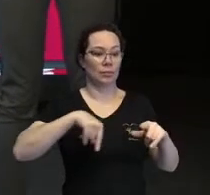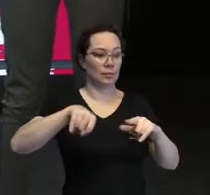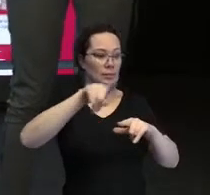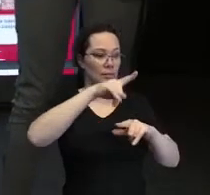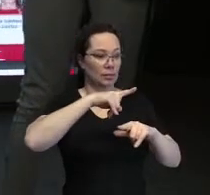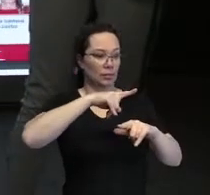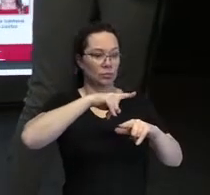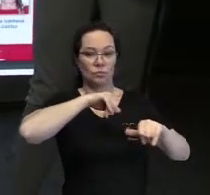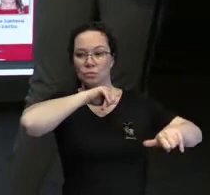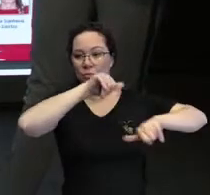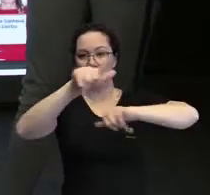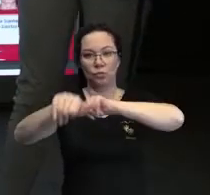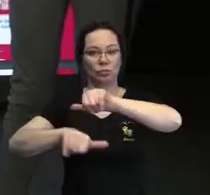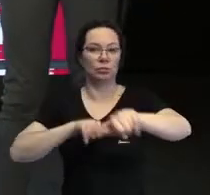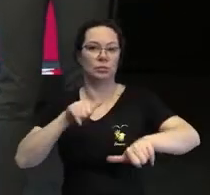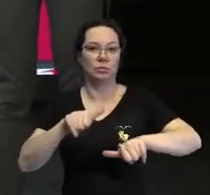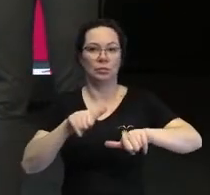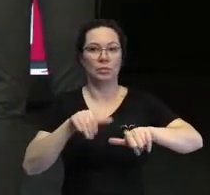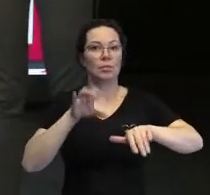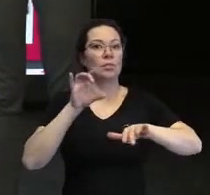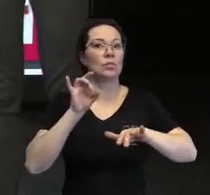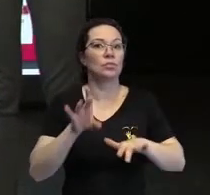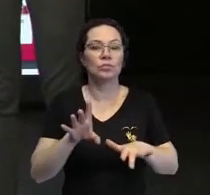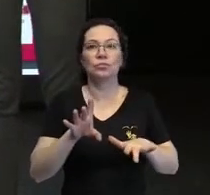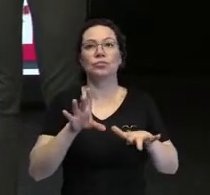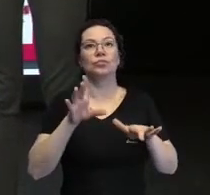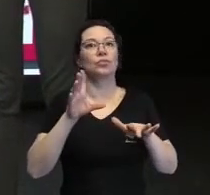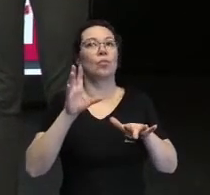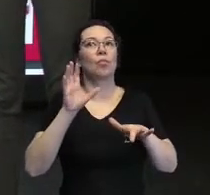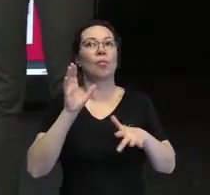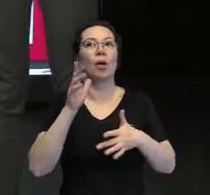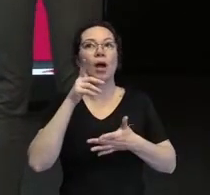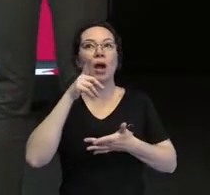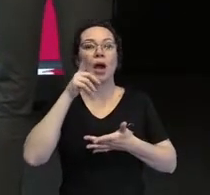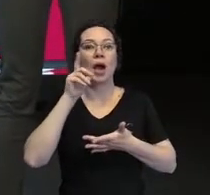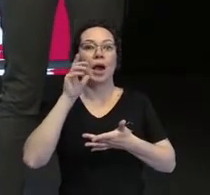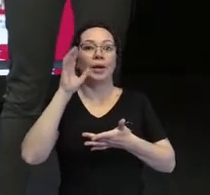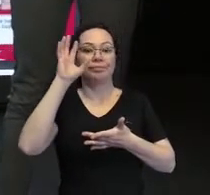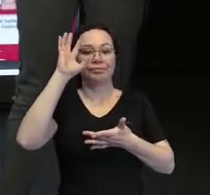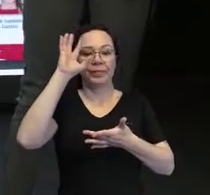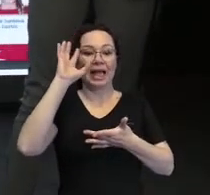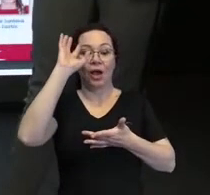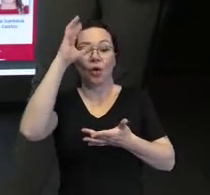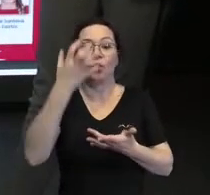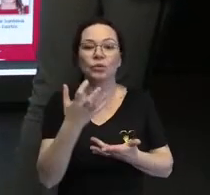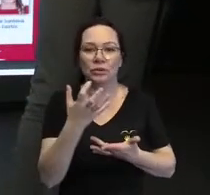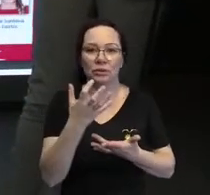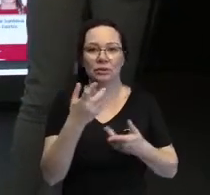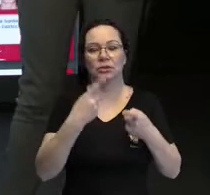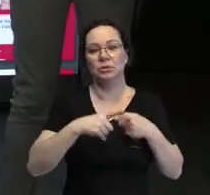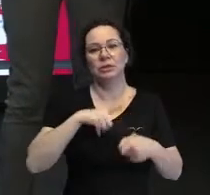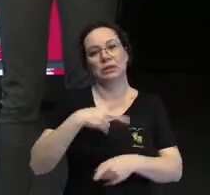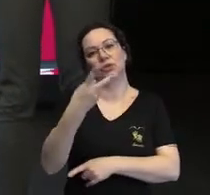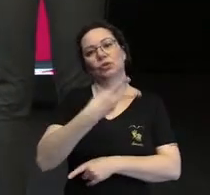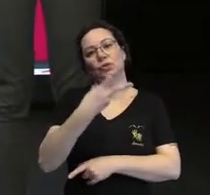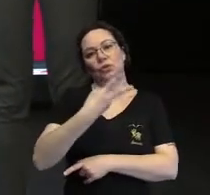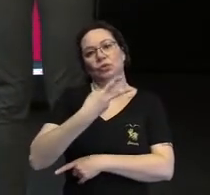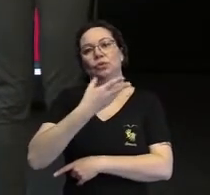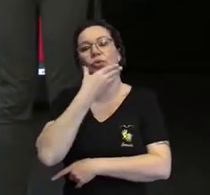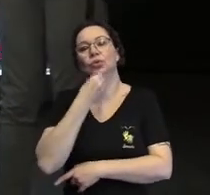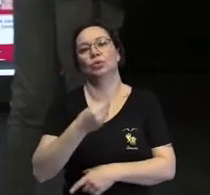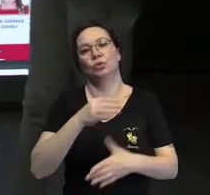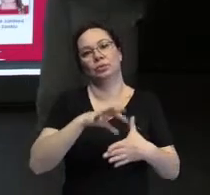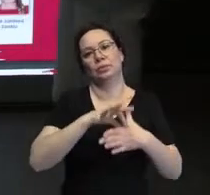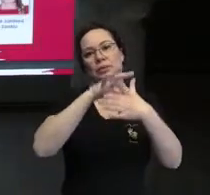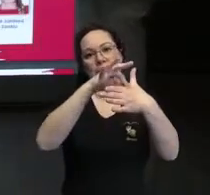seria possível através deles, porque nós temos total apoio e direcionamento da nossa liderança.